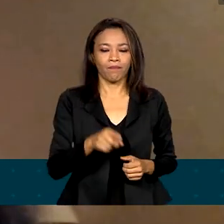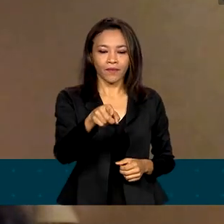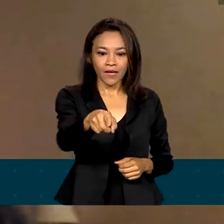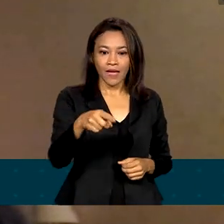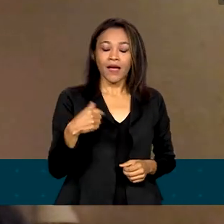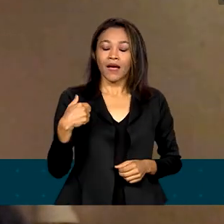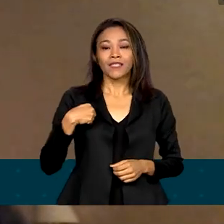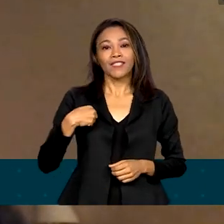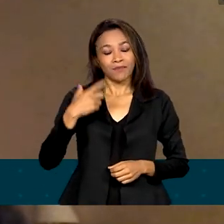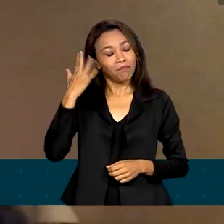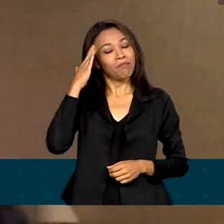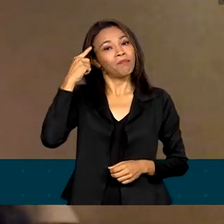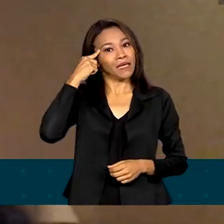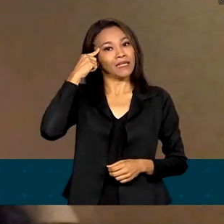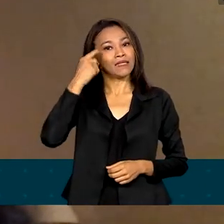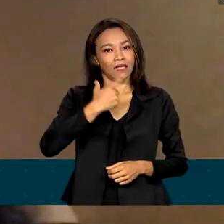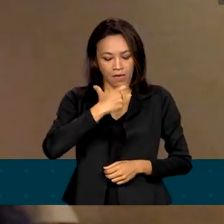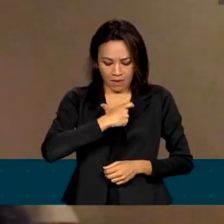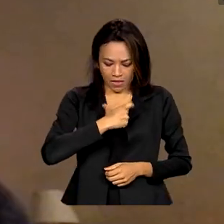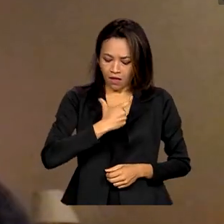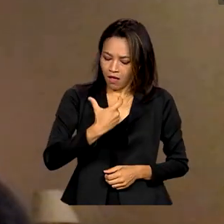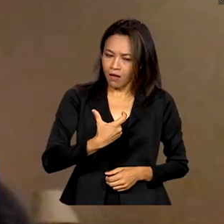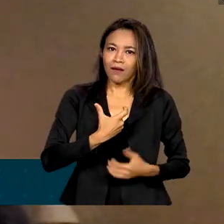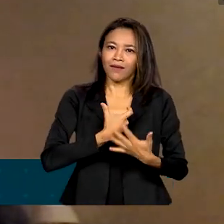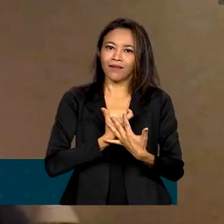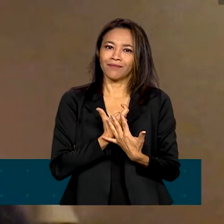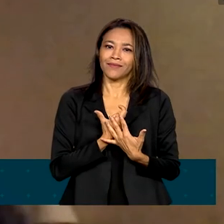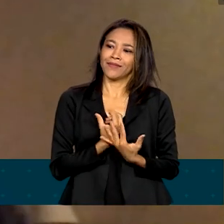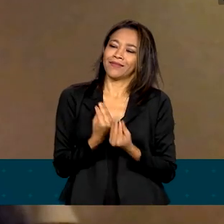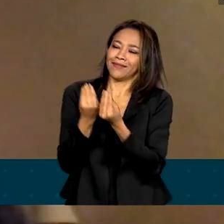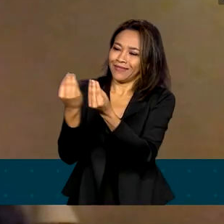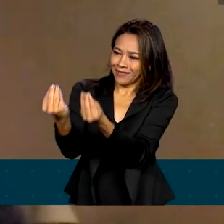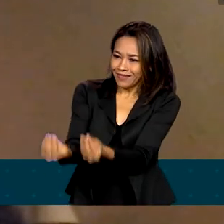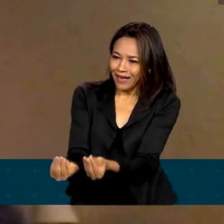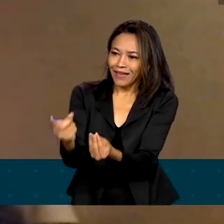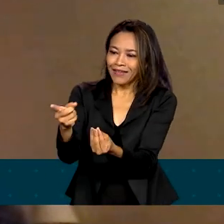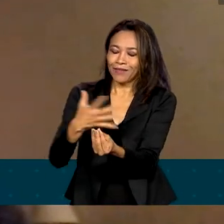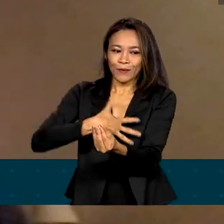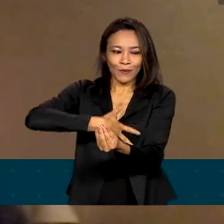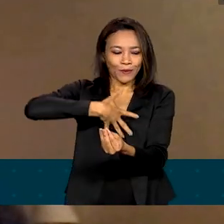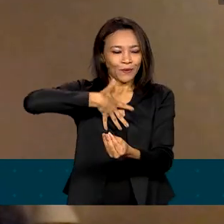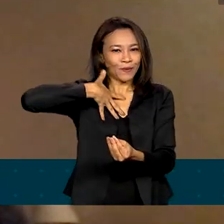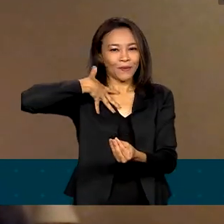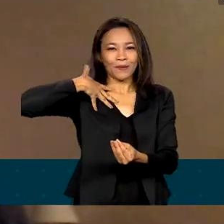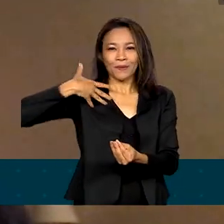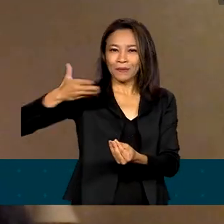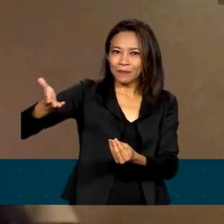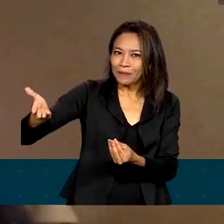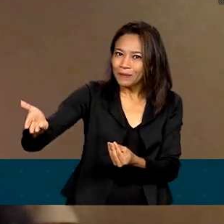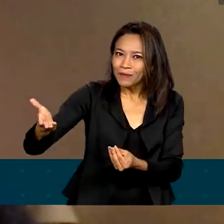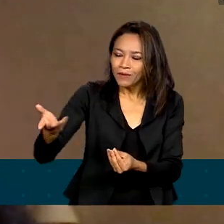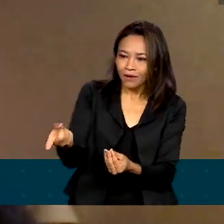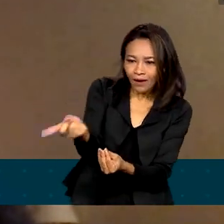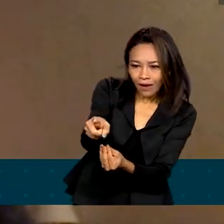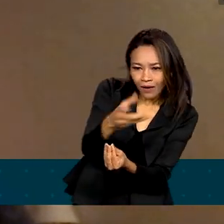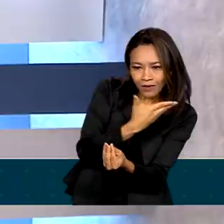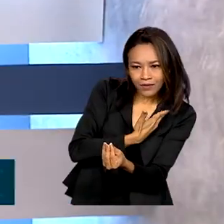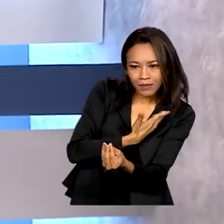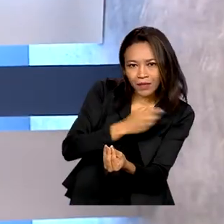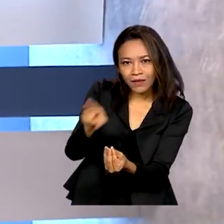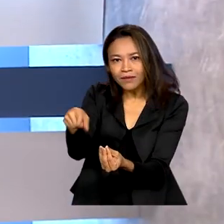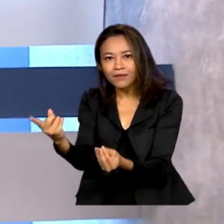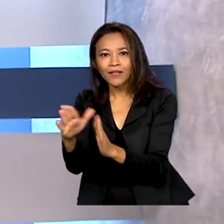honrosa, estimula muito não somente o aluno que recebe essa premiação, mas também seus colegas e a escola.